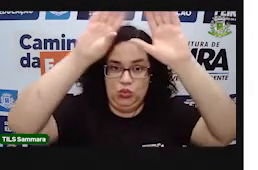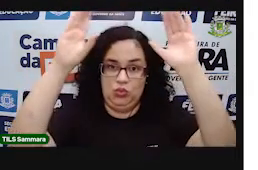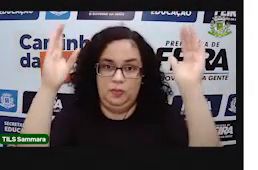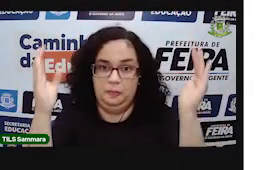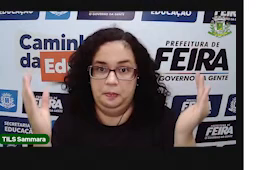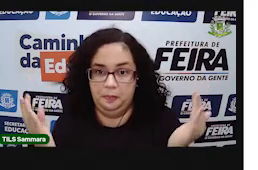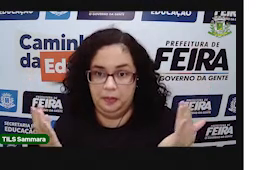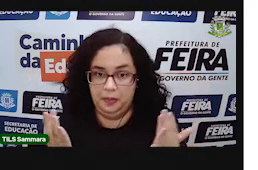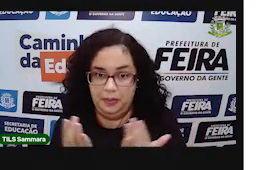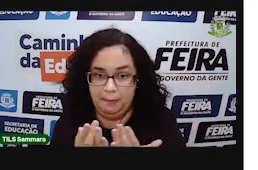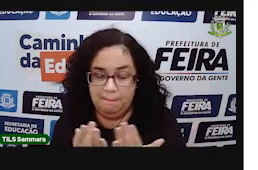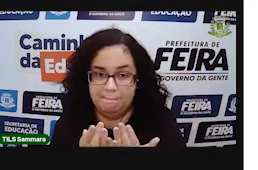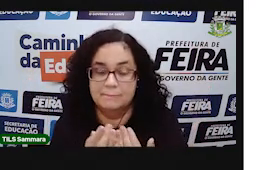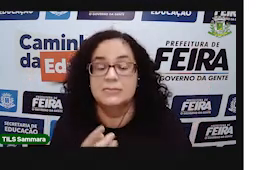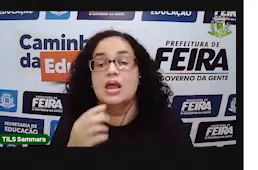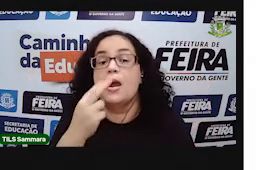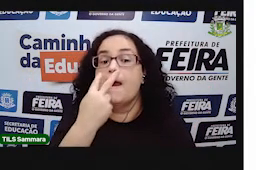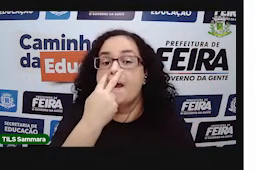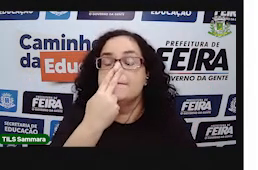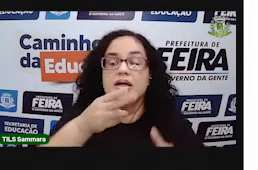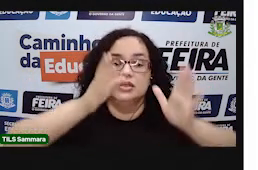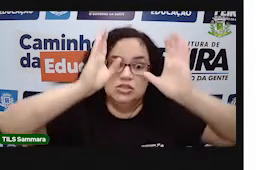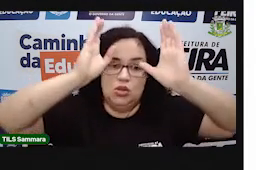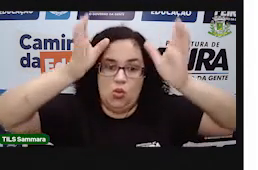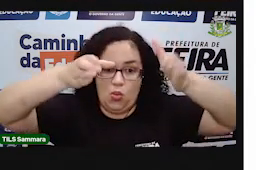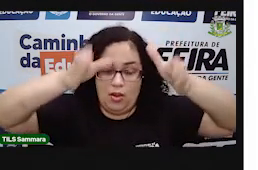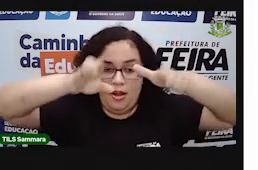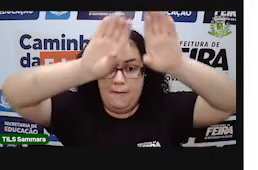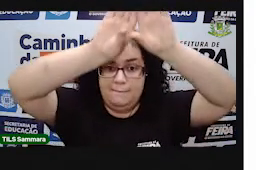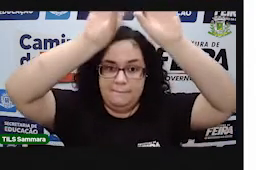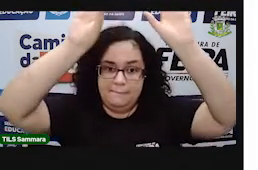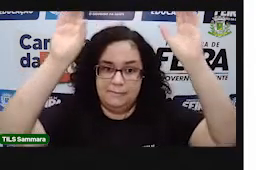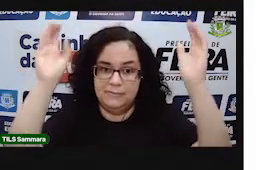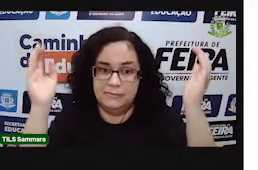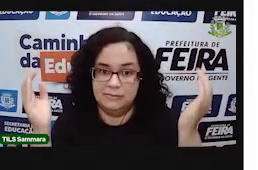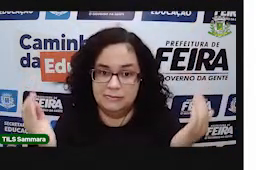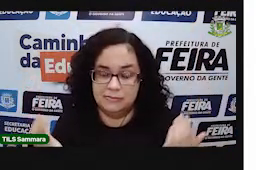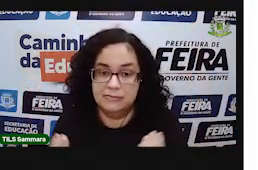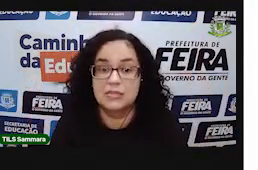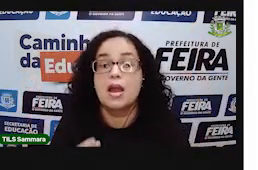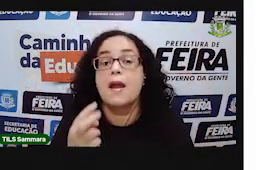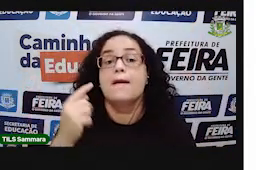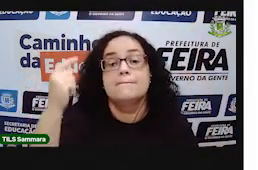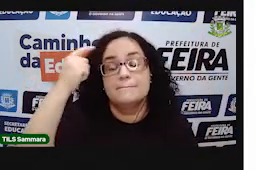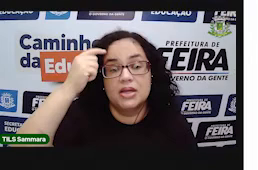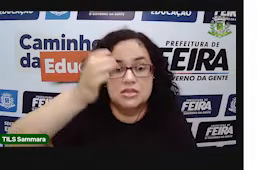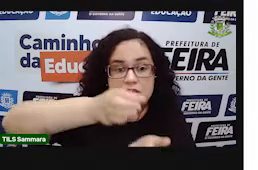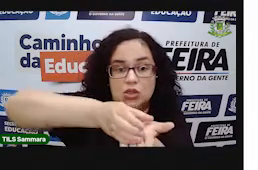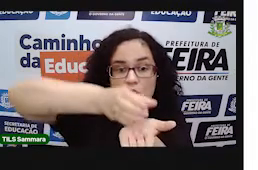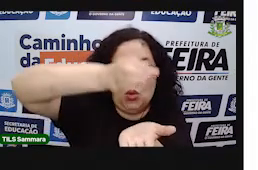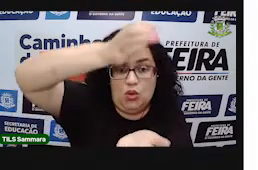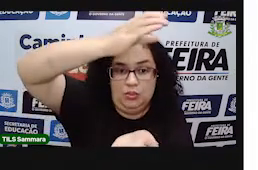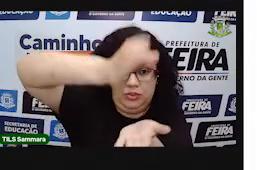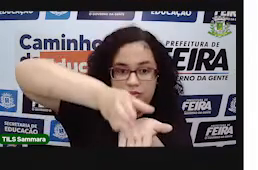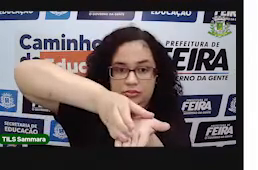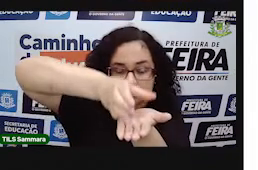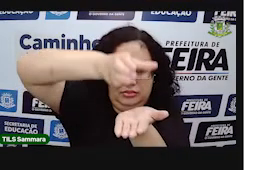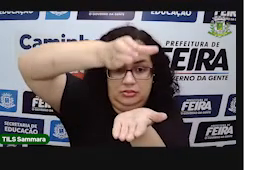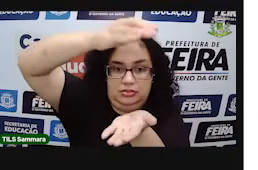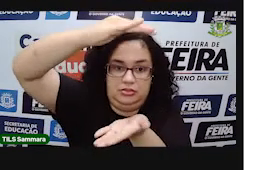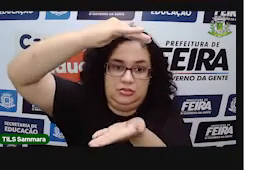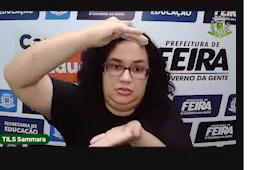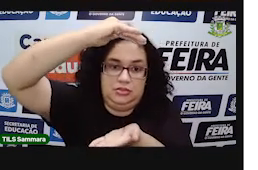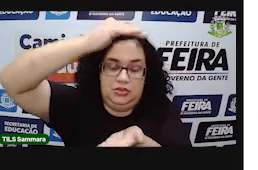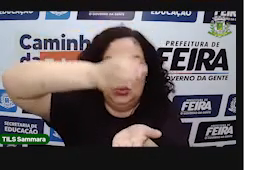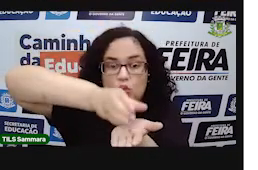pelo menos uma parte arredondada. A gente pensa logo numa bola de futebol, que é uma esfera. A gente pensa num copo,